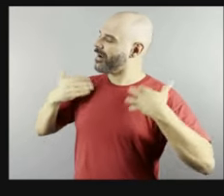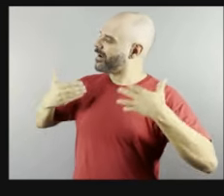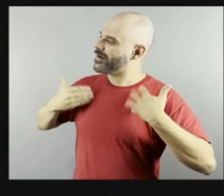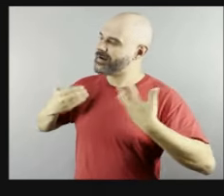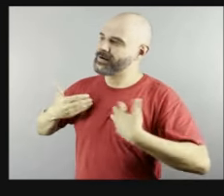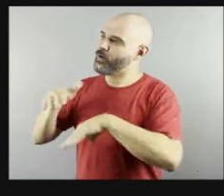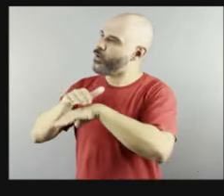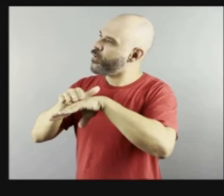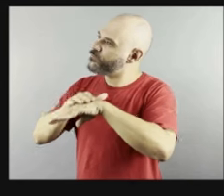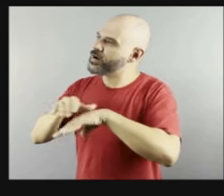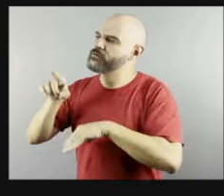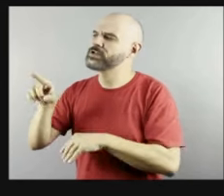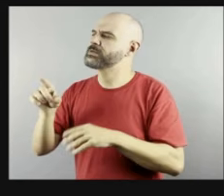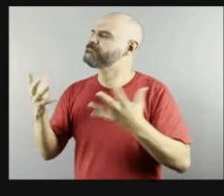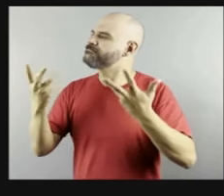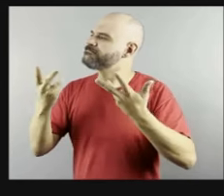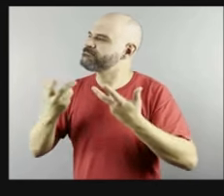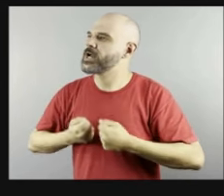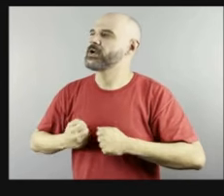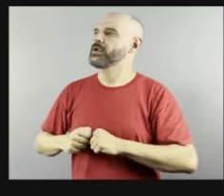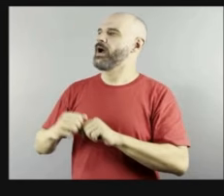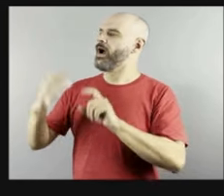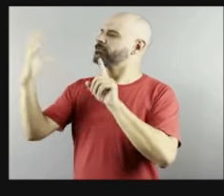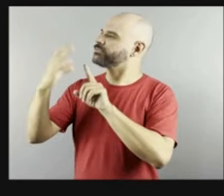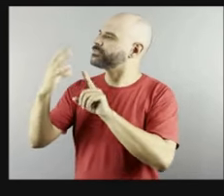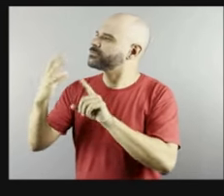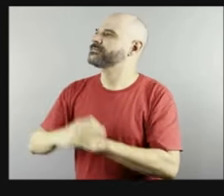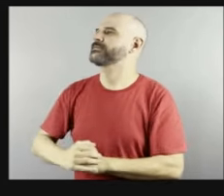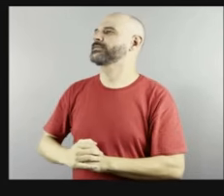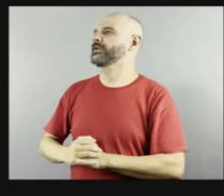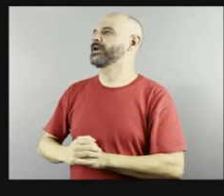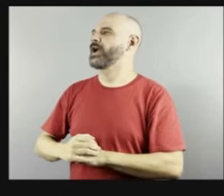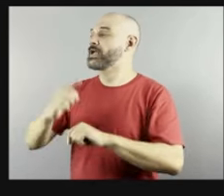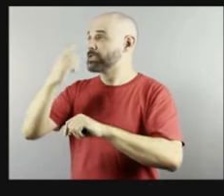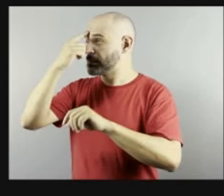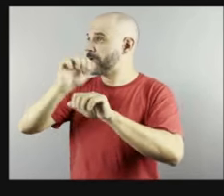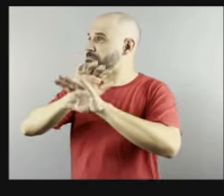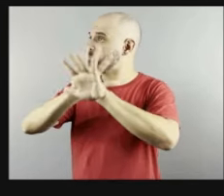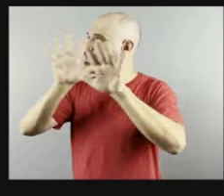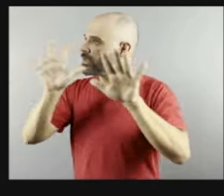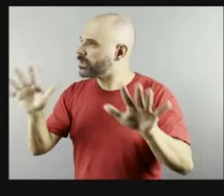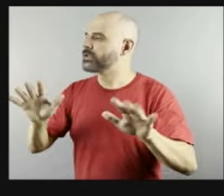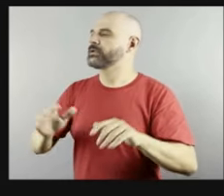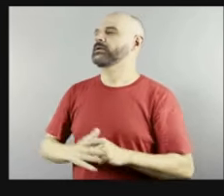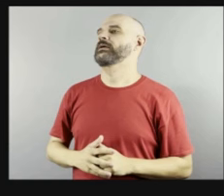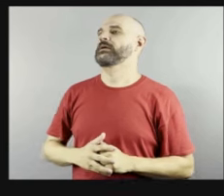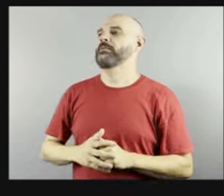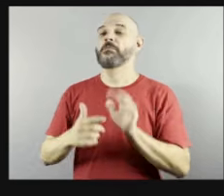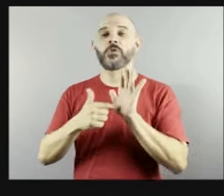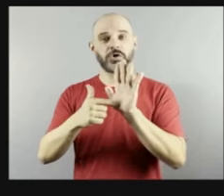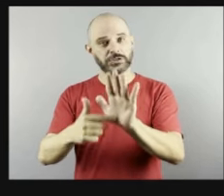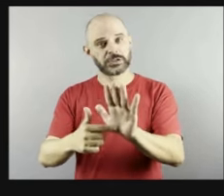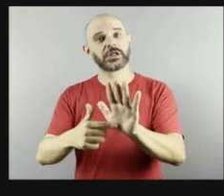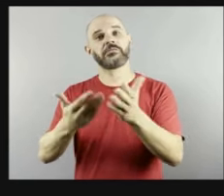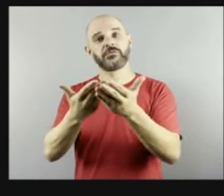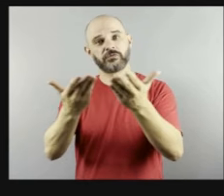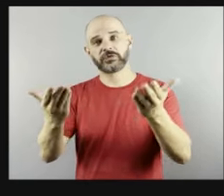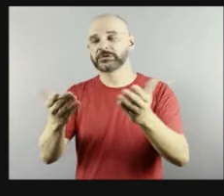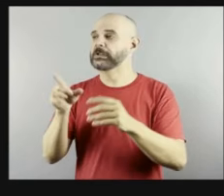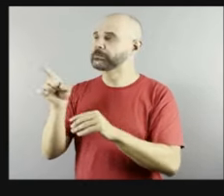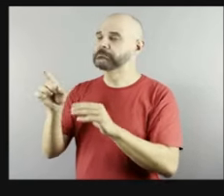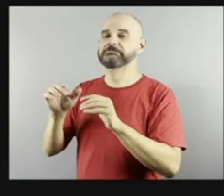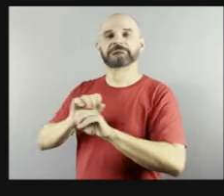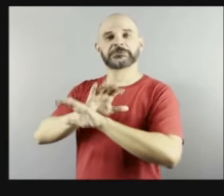inspiradora né e esclarecedora isso tem que ficar muito aqui colocado porque é isso que nós precisamos nós precisamos de